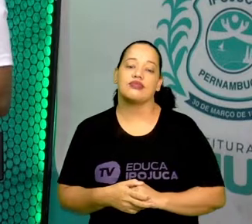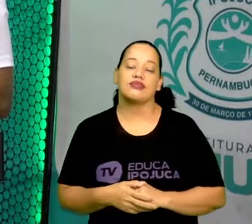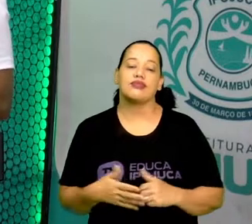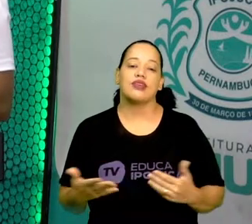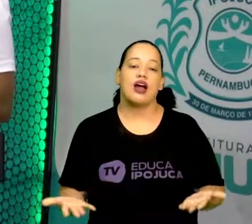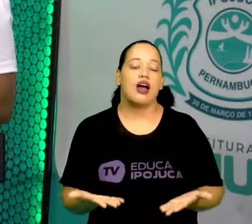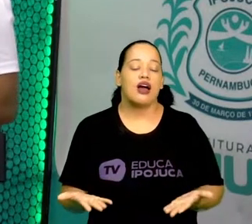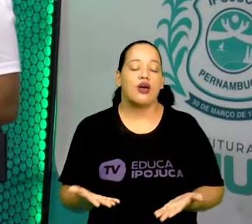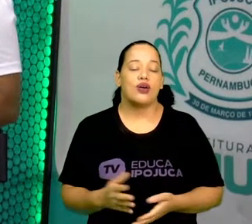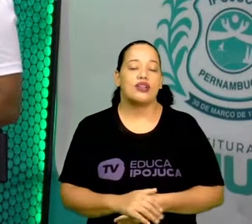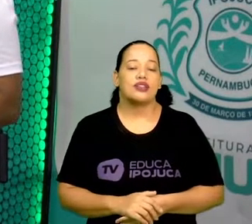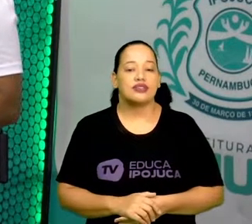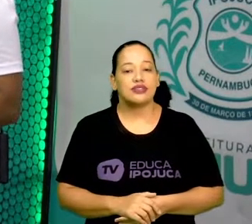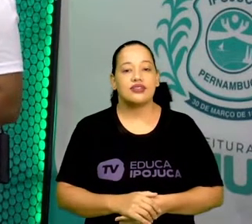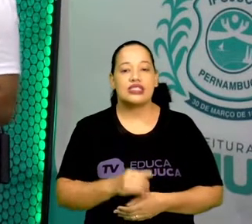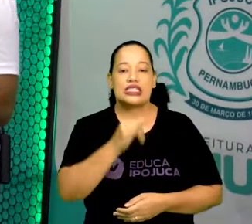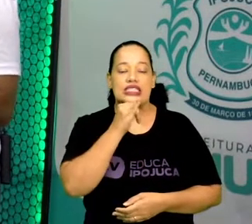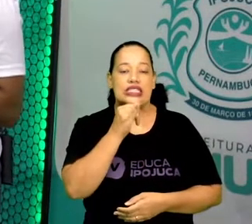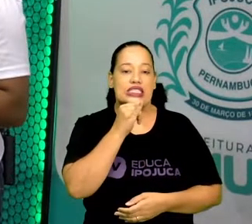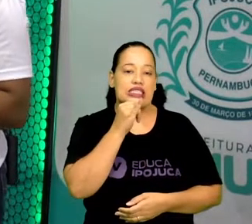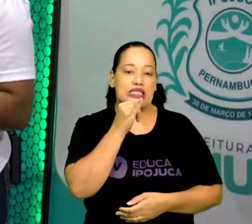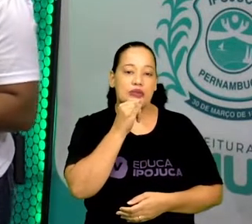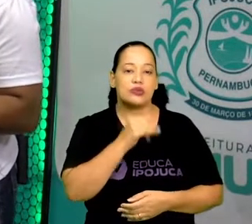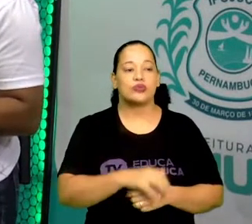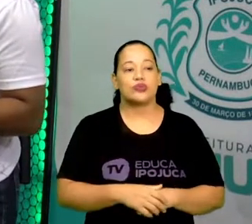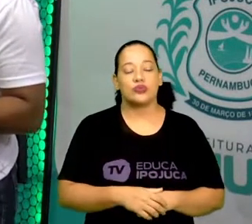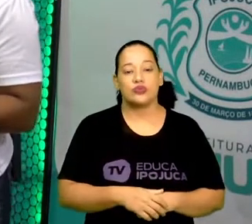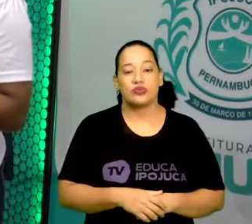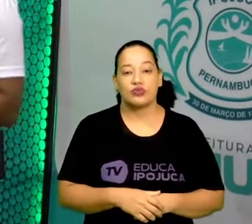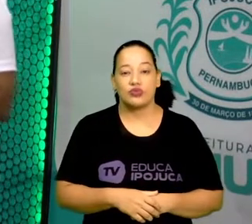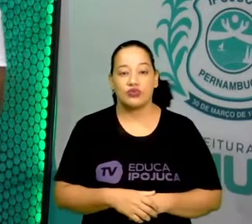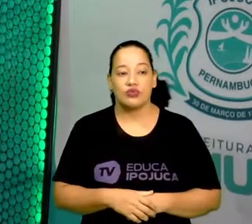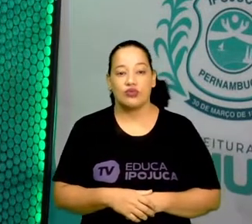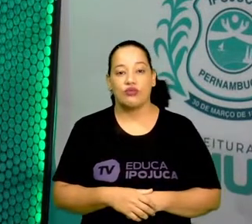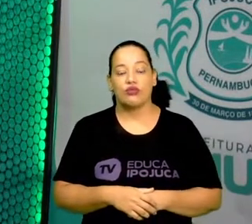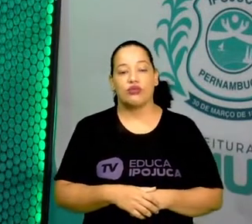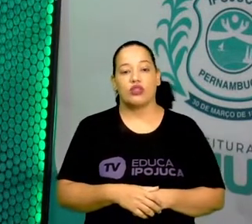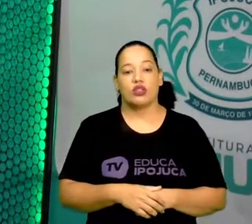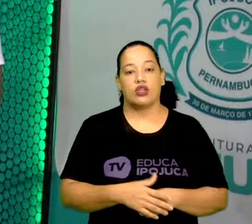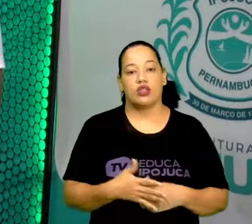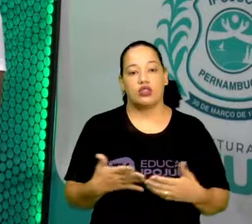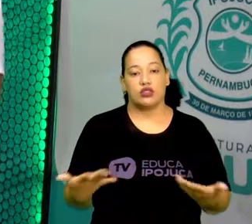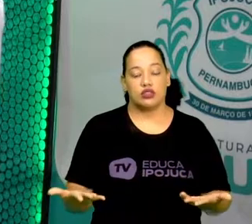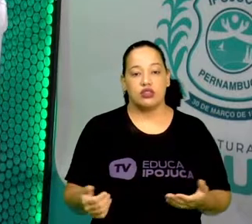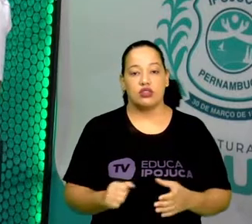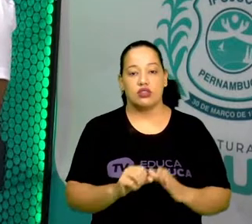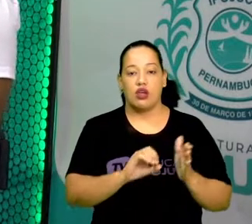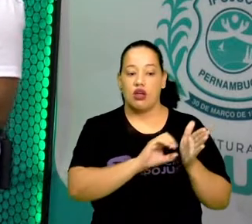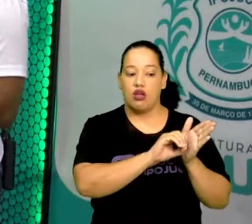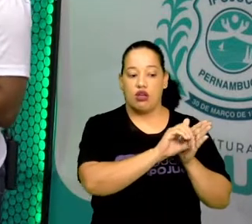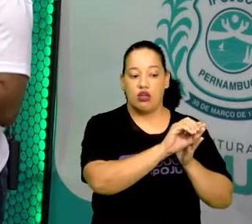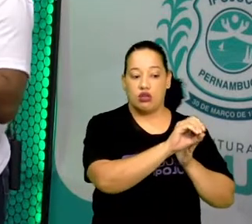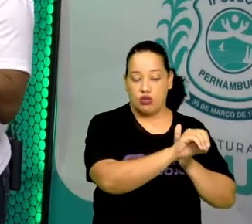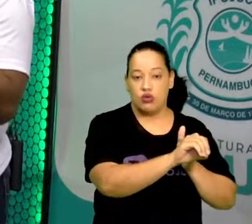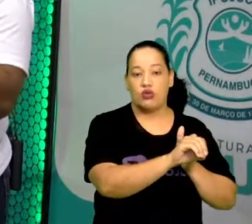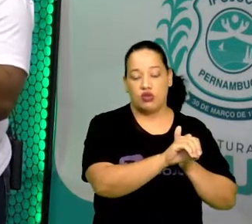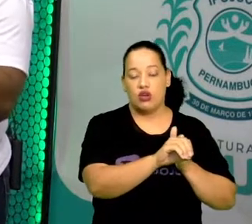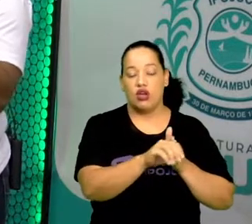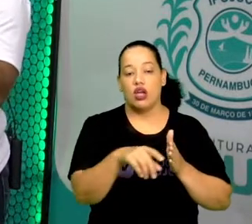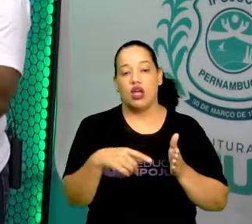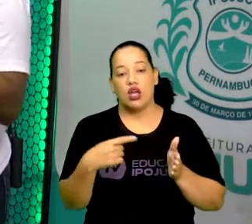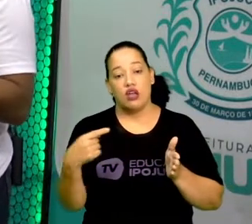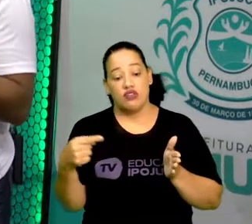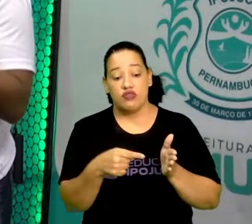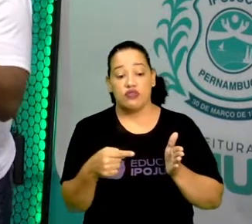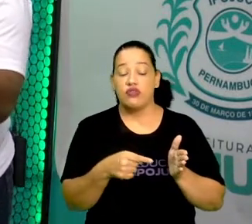Esse exemplo aqui. Esse exemplo, eu abri o Google Earth, que é o Google Terra, para ver a